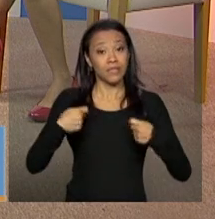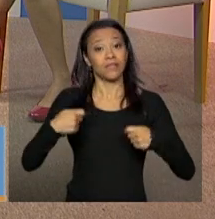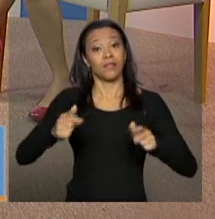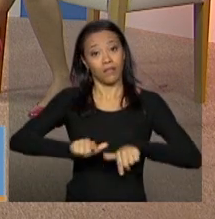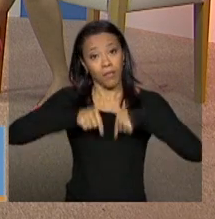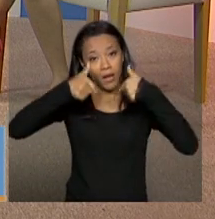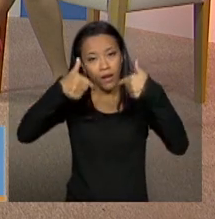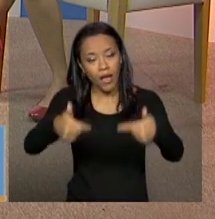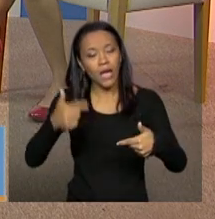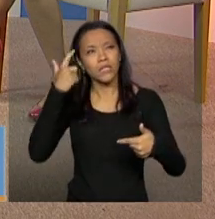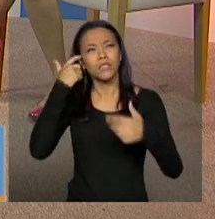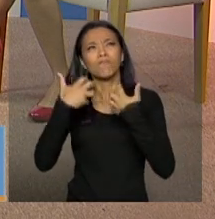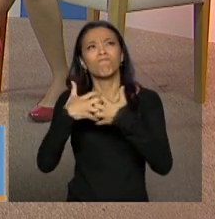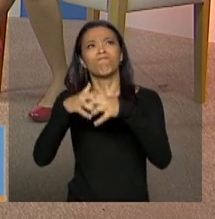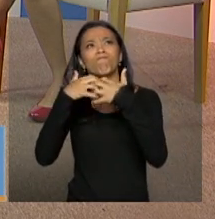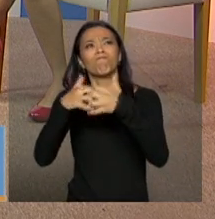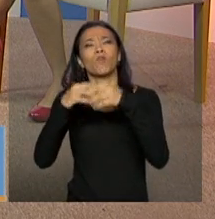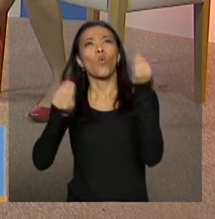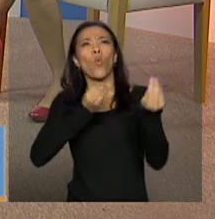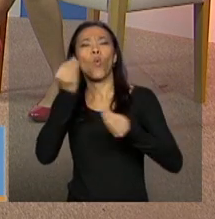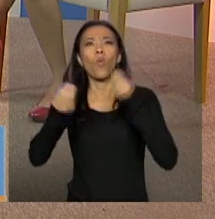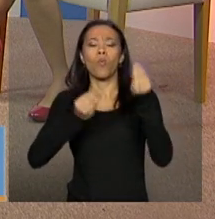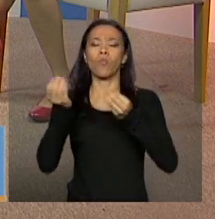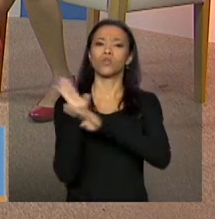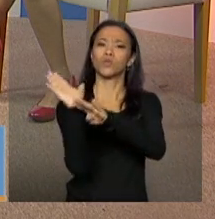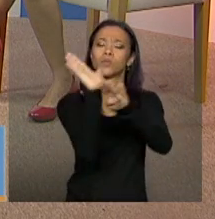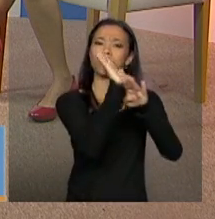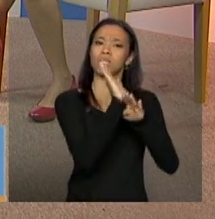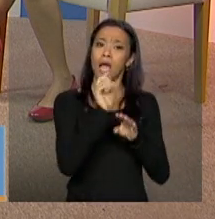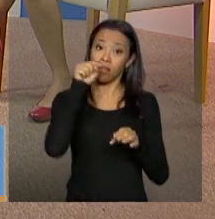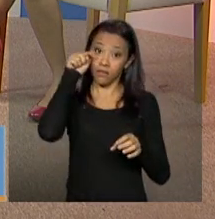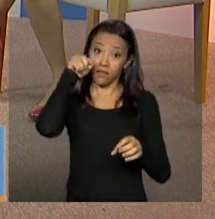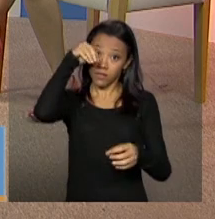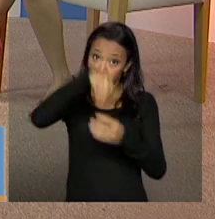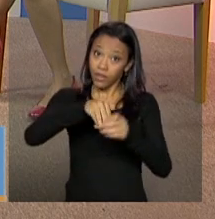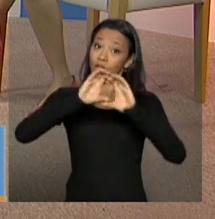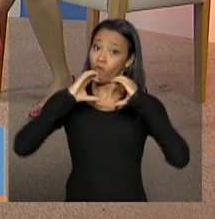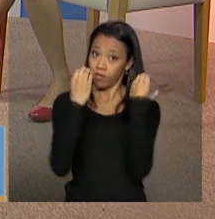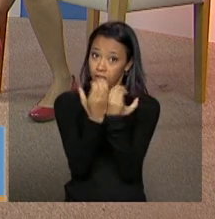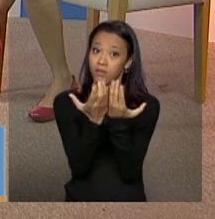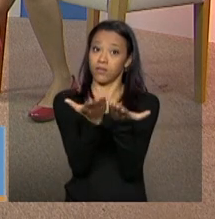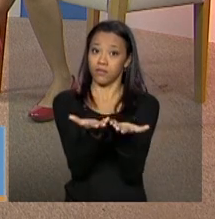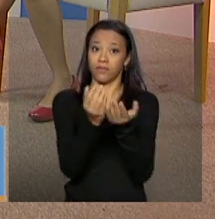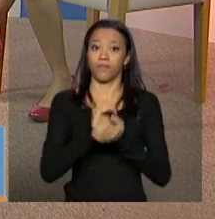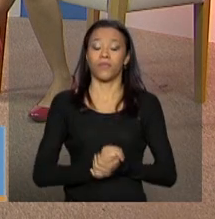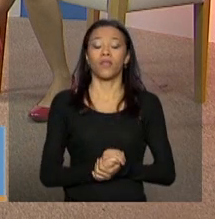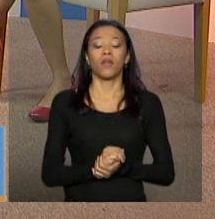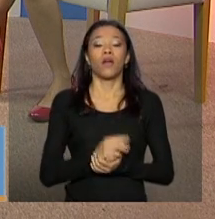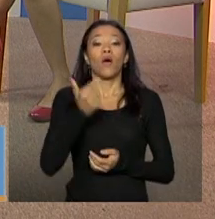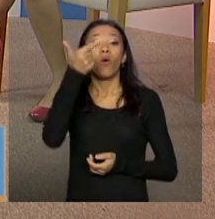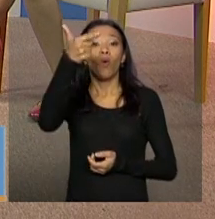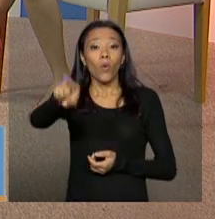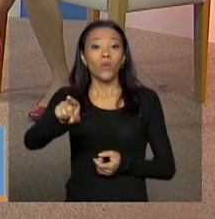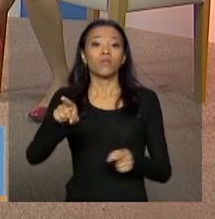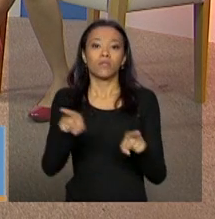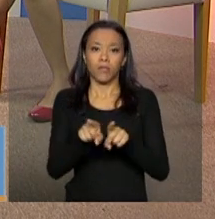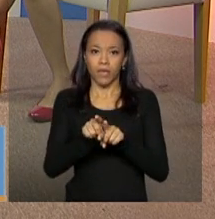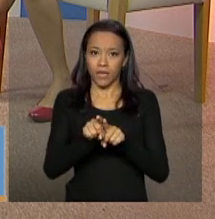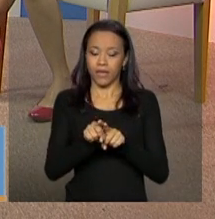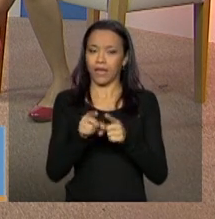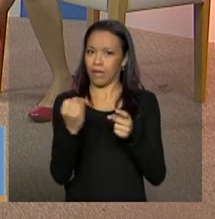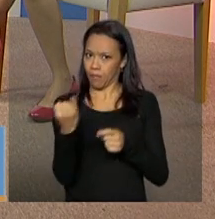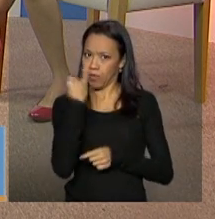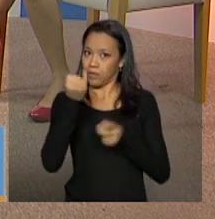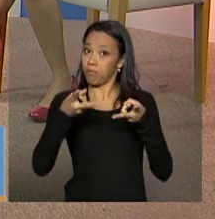refletida, né, nessas conferências municipais e depois trazida para a nacional e para a estadual. Outra coisa que é importante verificar é,